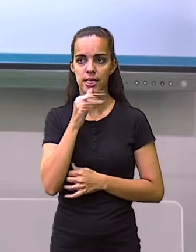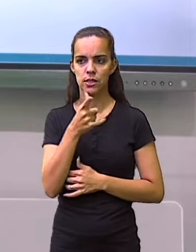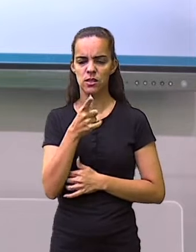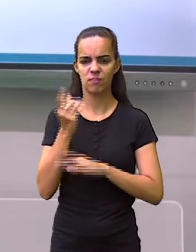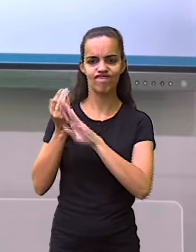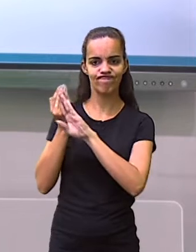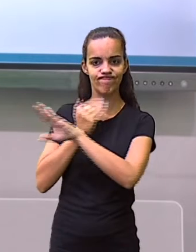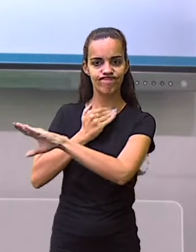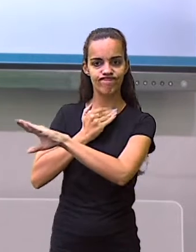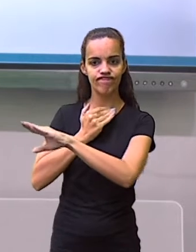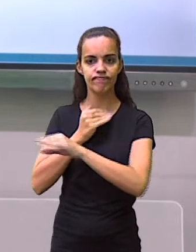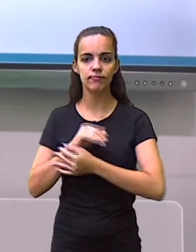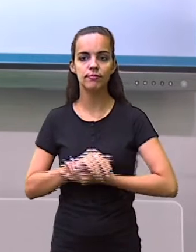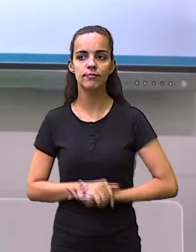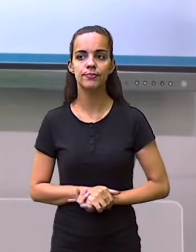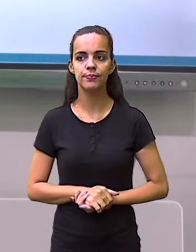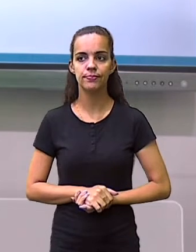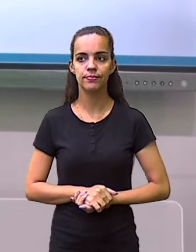repulsão.